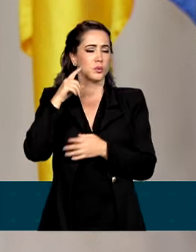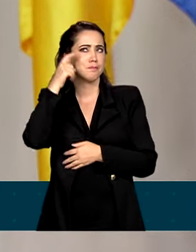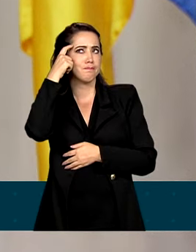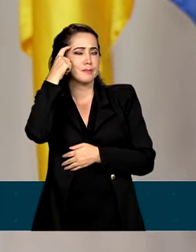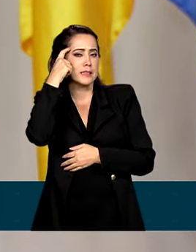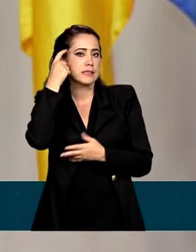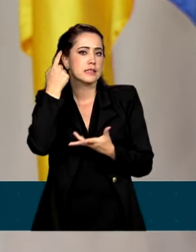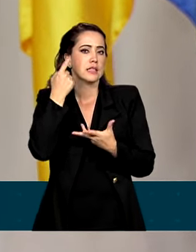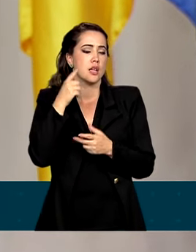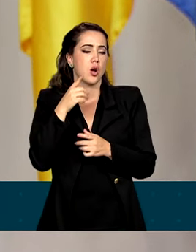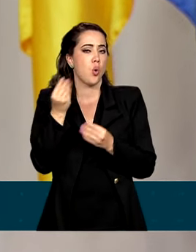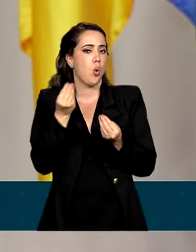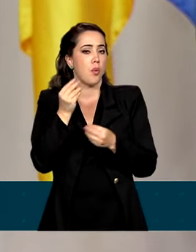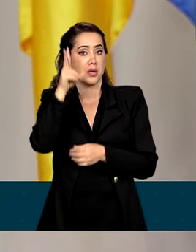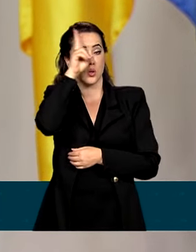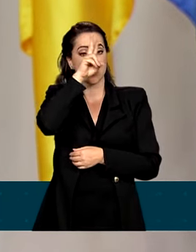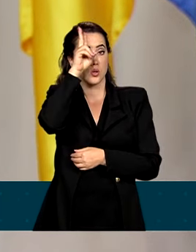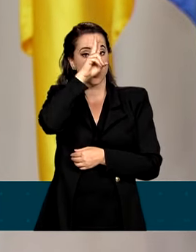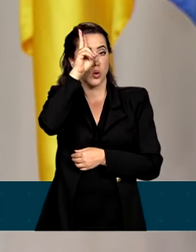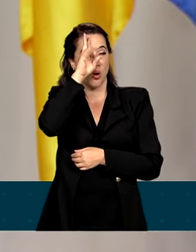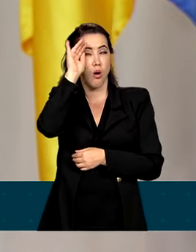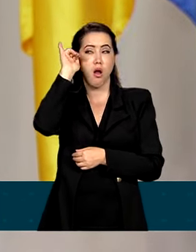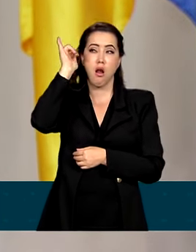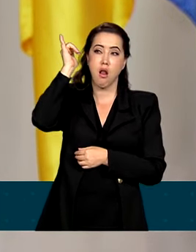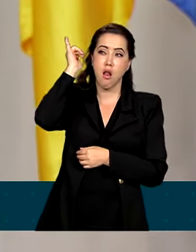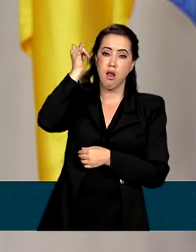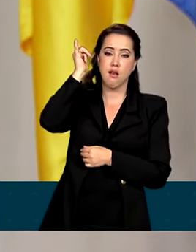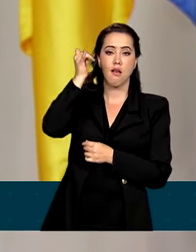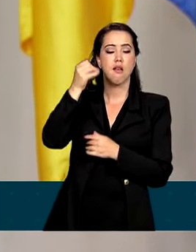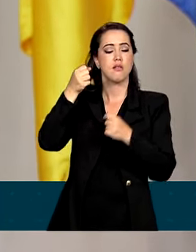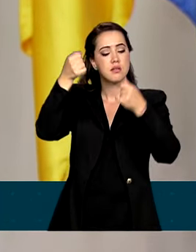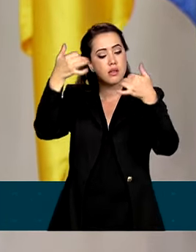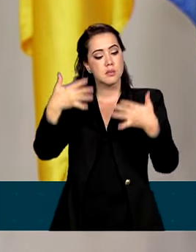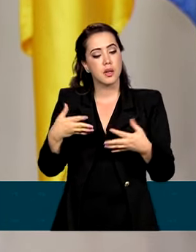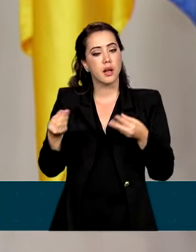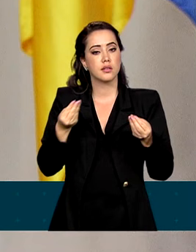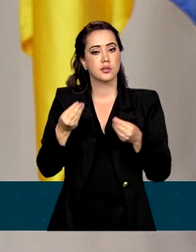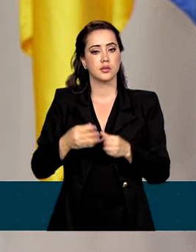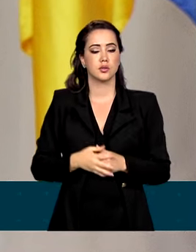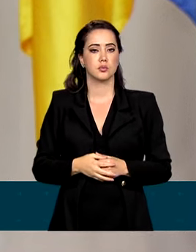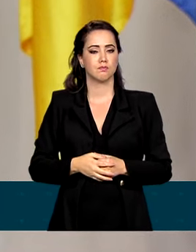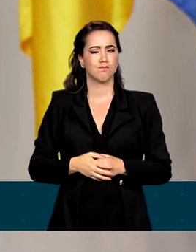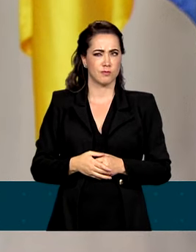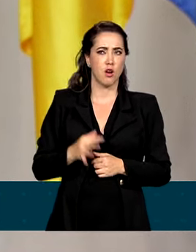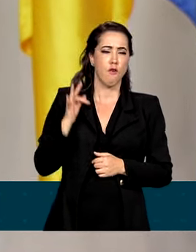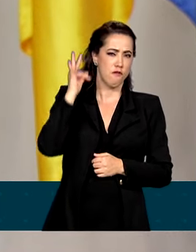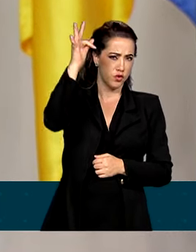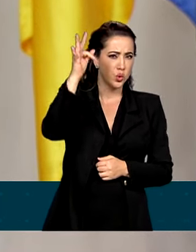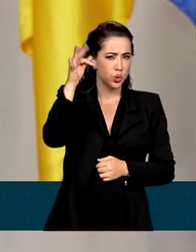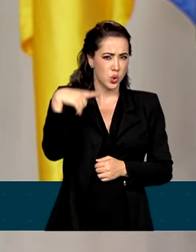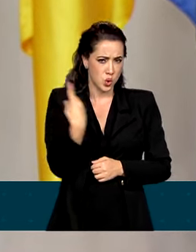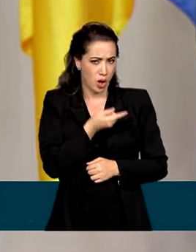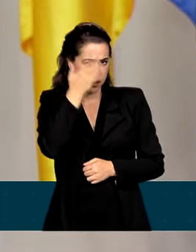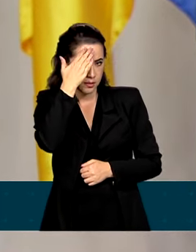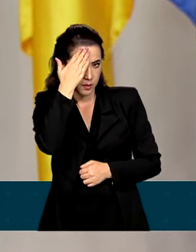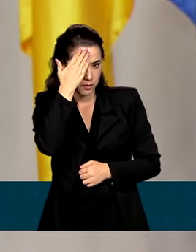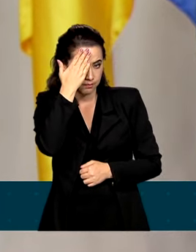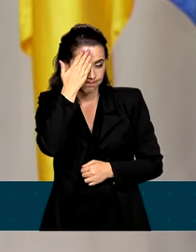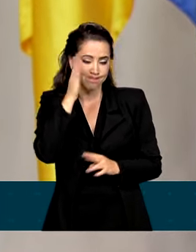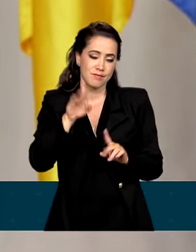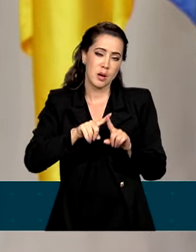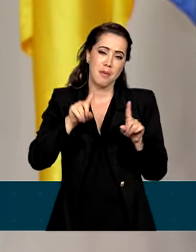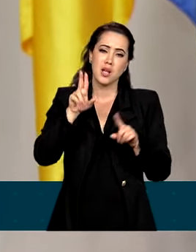serão contadas? Se não nos é dado, contudo, de onde adivinhar o futuro, nunca nos foi